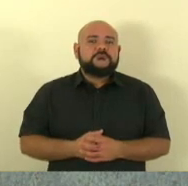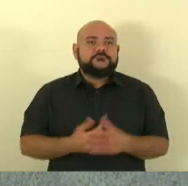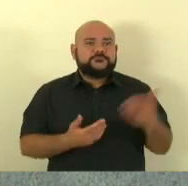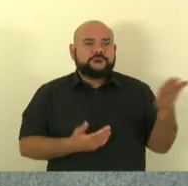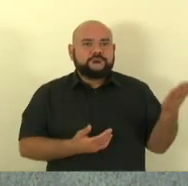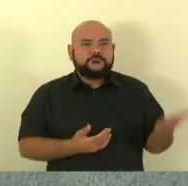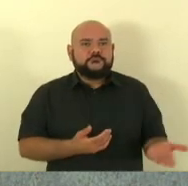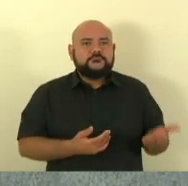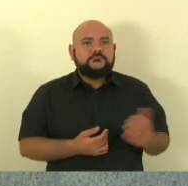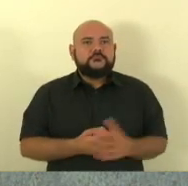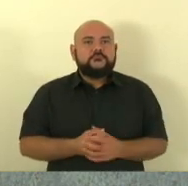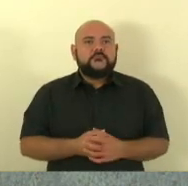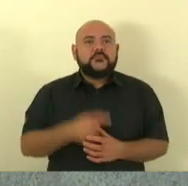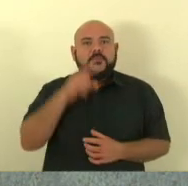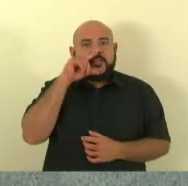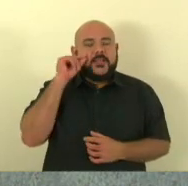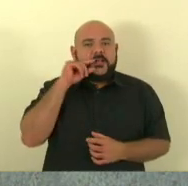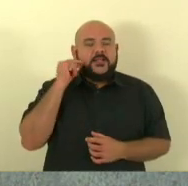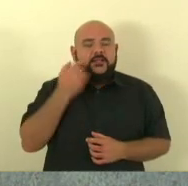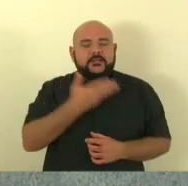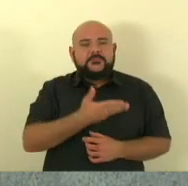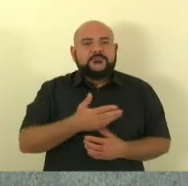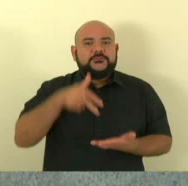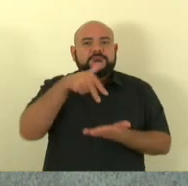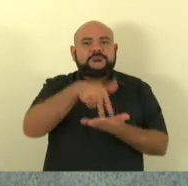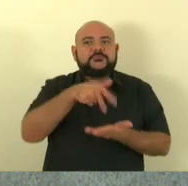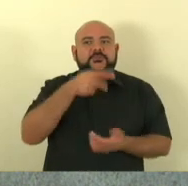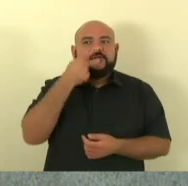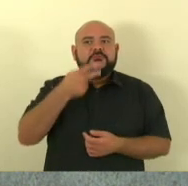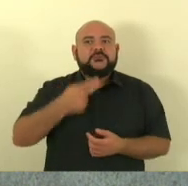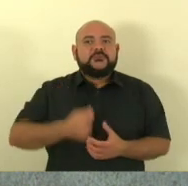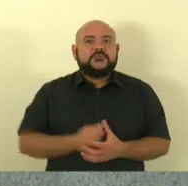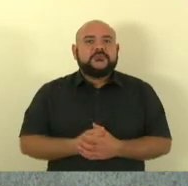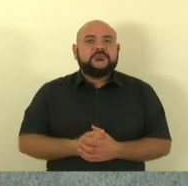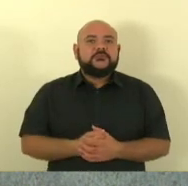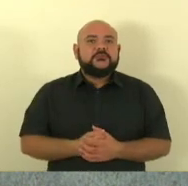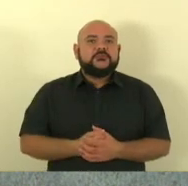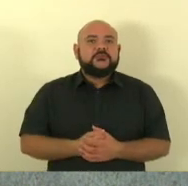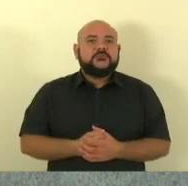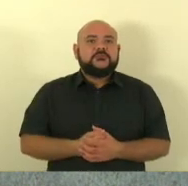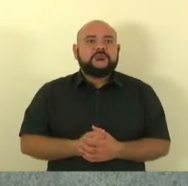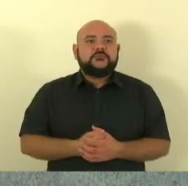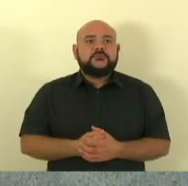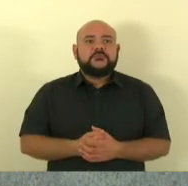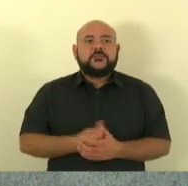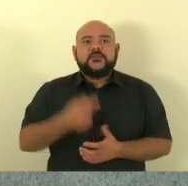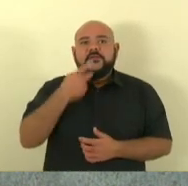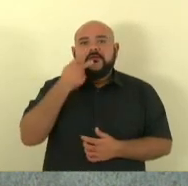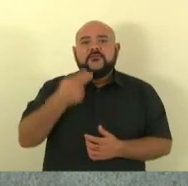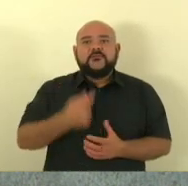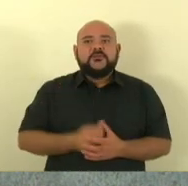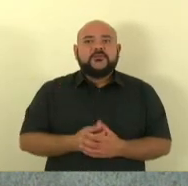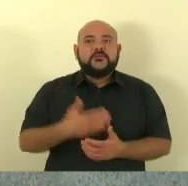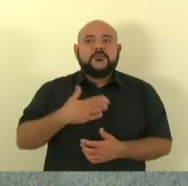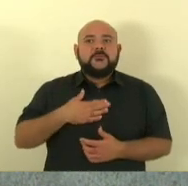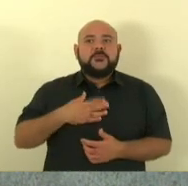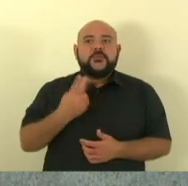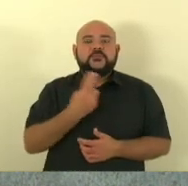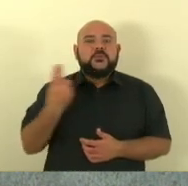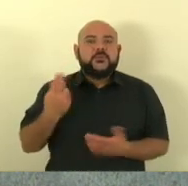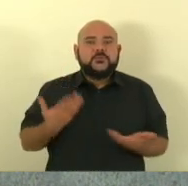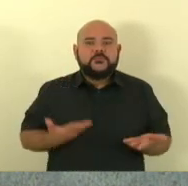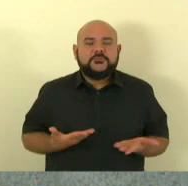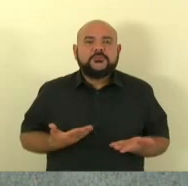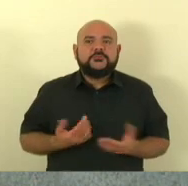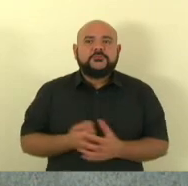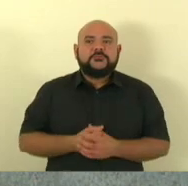Camila Valadão subiu ali para fazer uma graça e mencionou meu nome presidente não dei para a